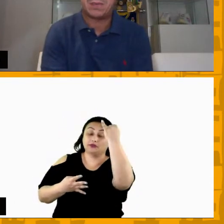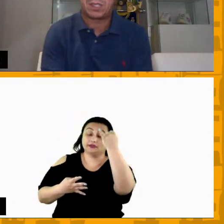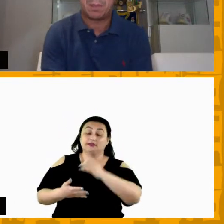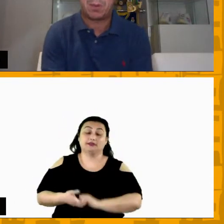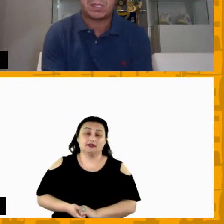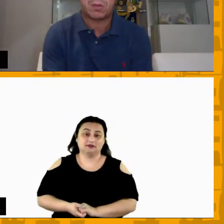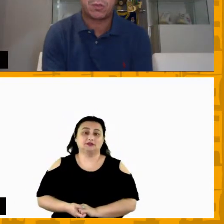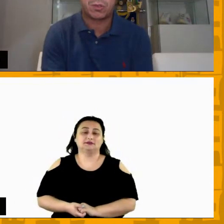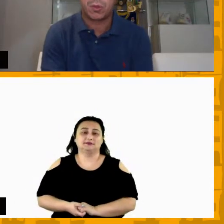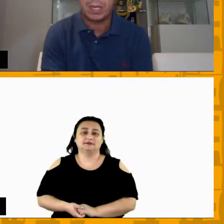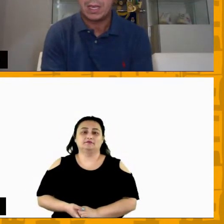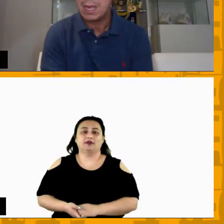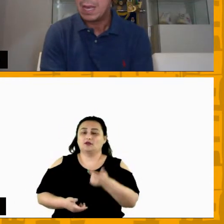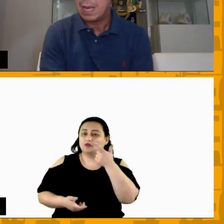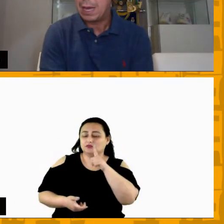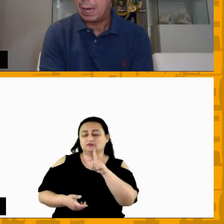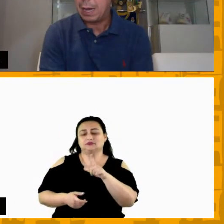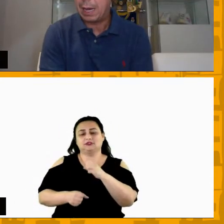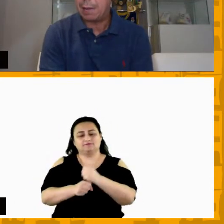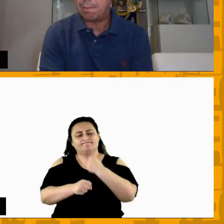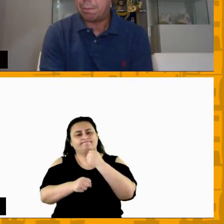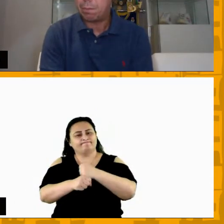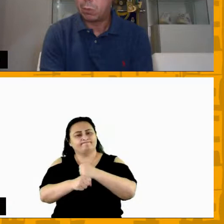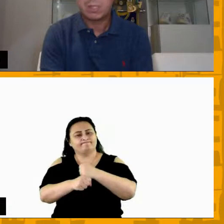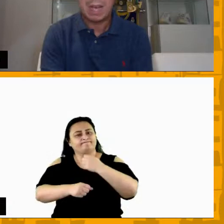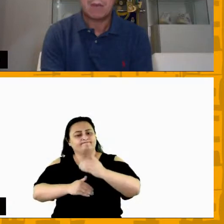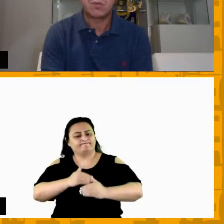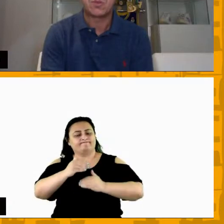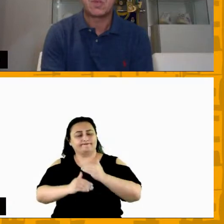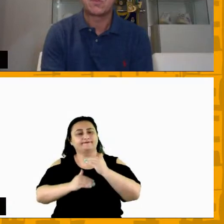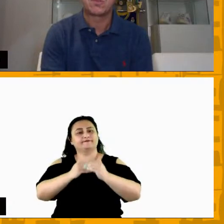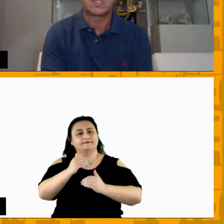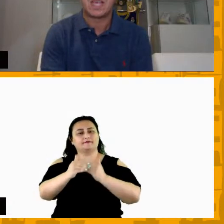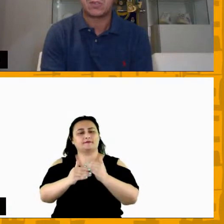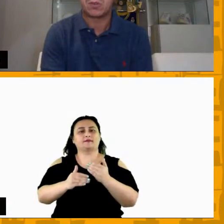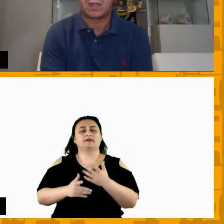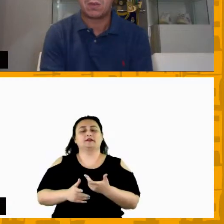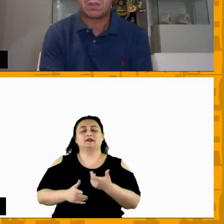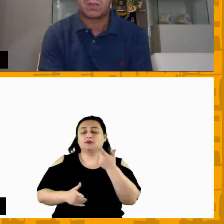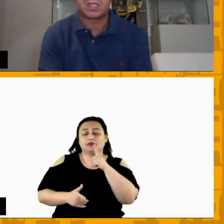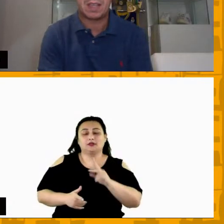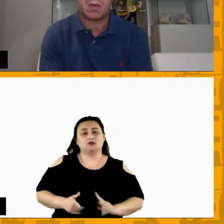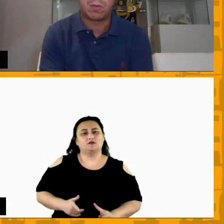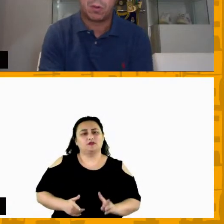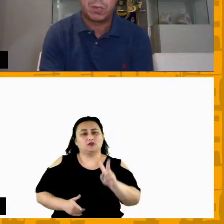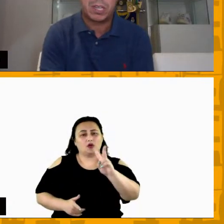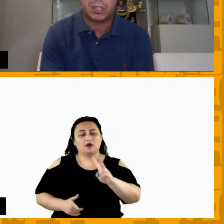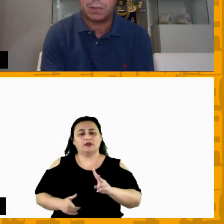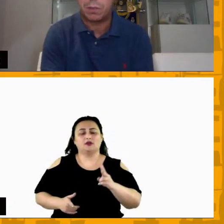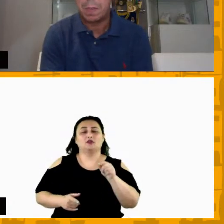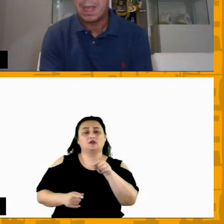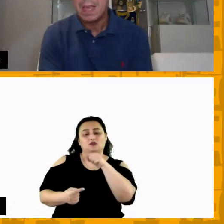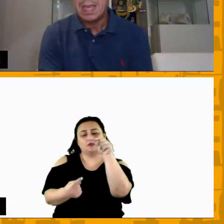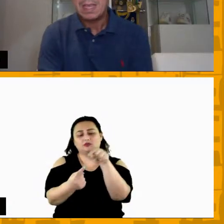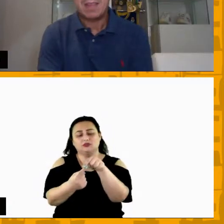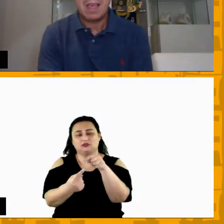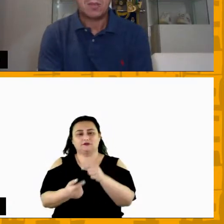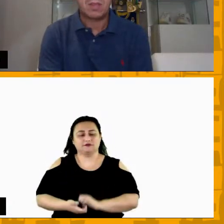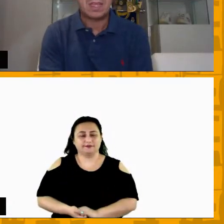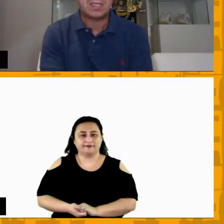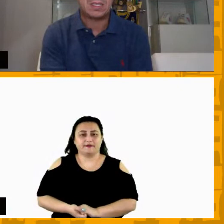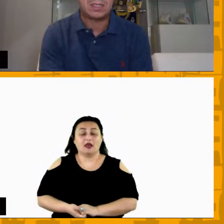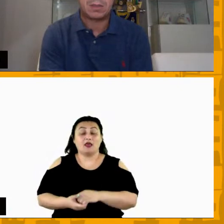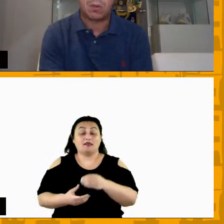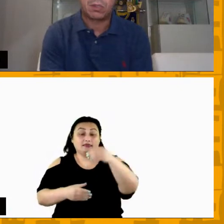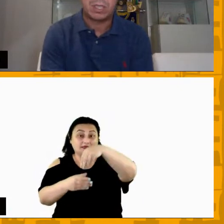que você possa construir buscar construir com sucesso tudo aquilo que você tem como objetivo e